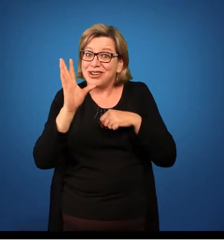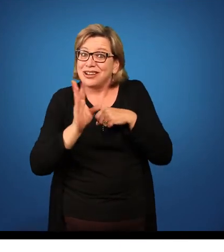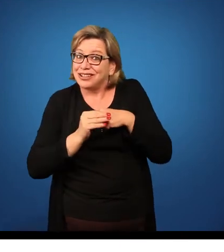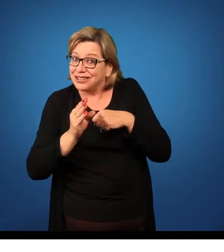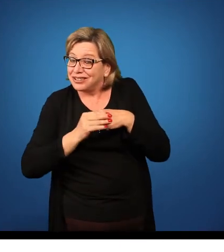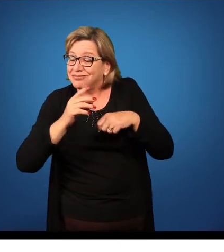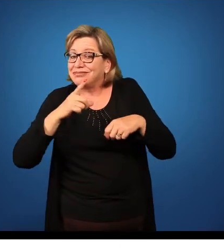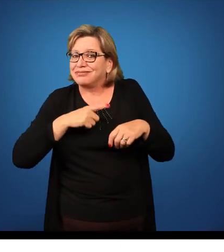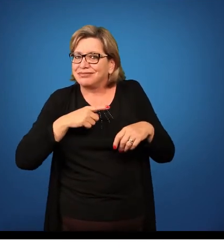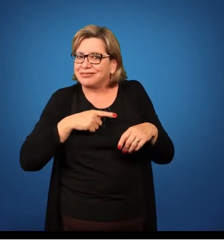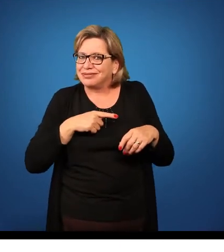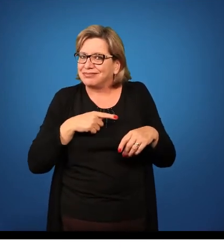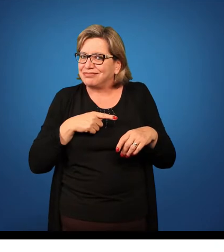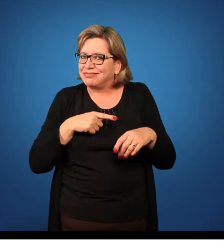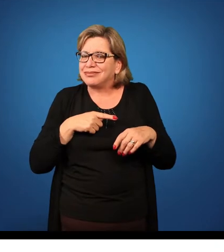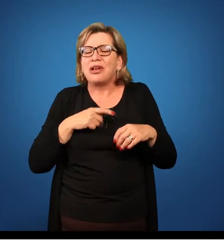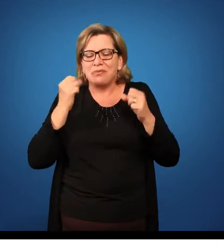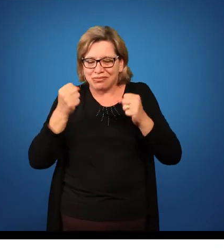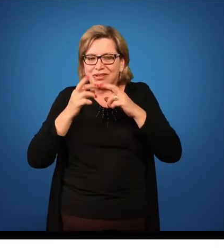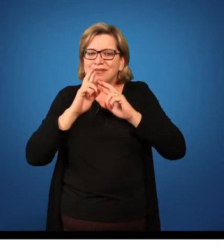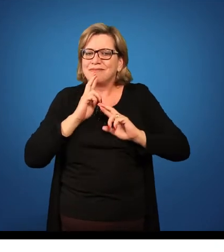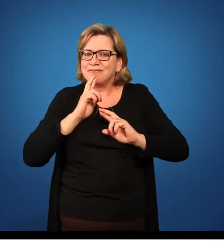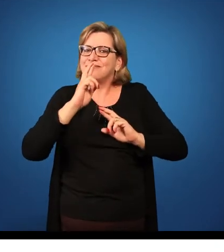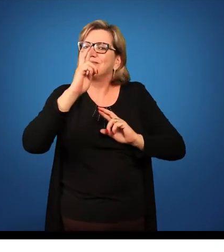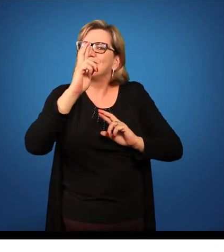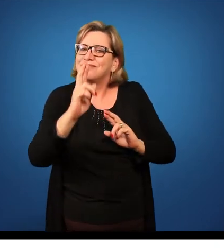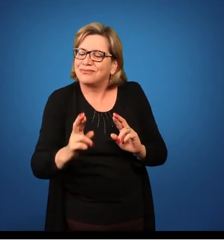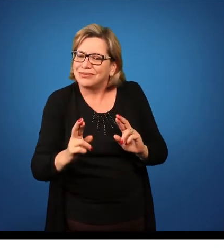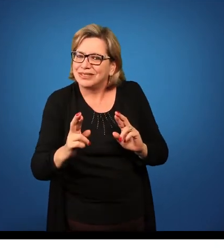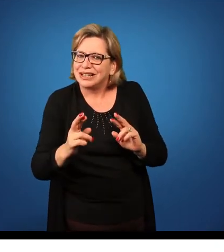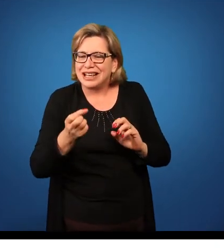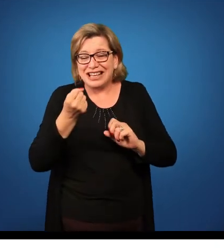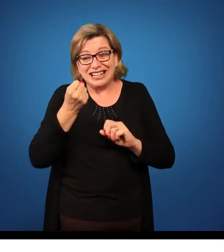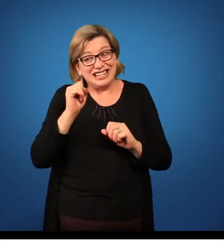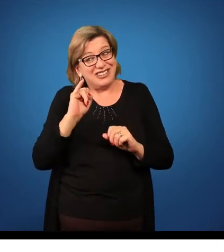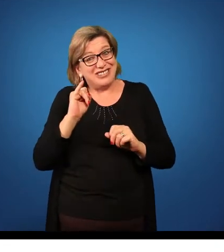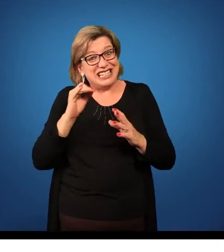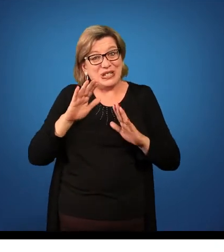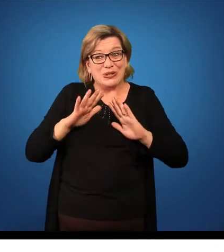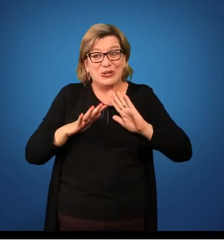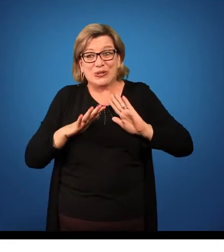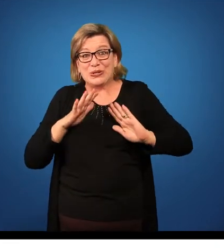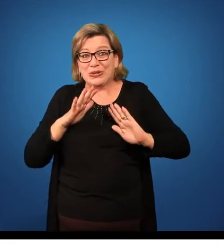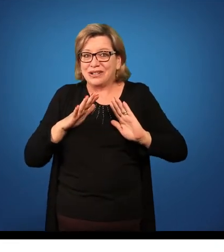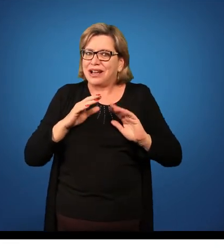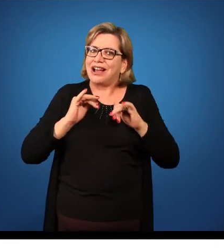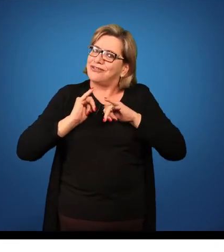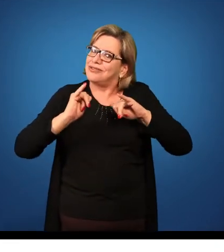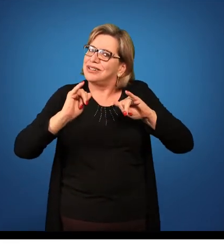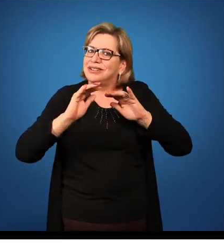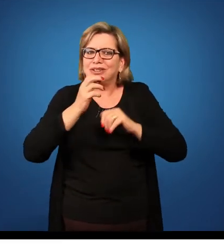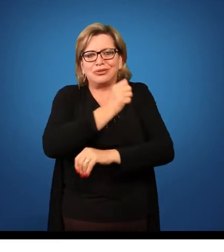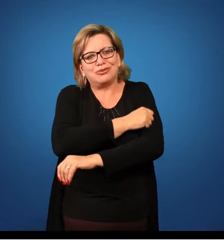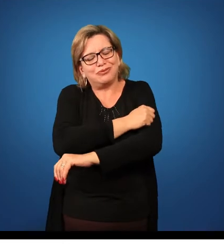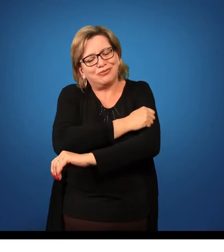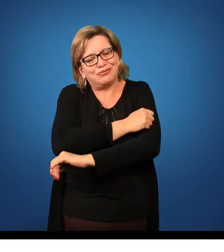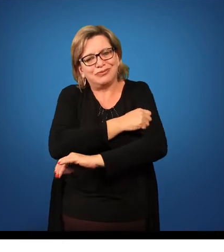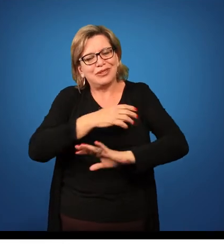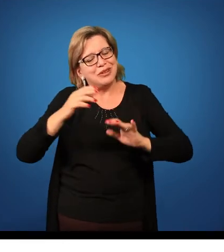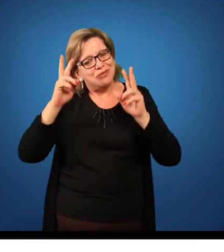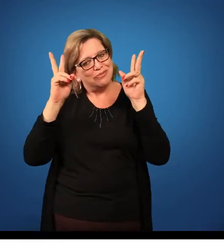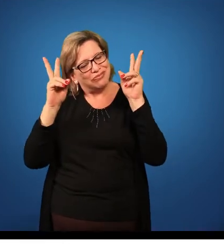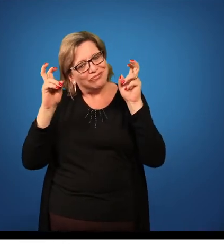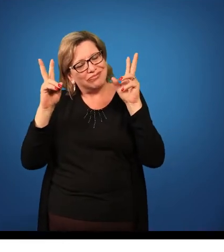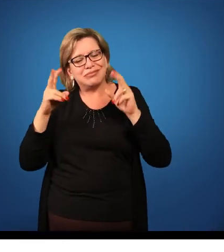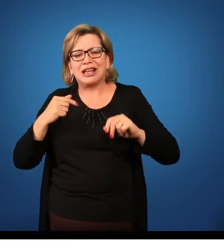responda claramente. Se você tem um certo conhecimento, mas não tem certeza, deixe claro para o aluno. Fale, ó, eu